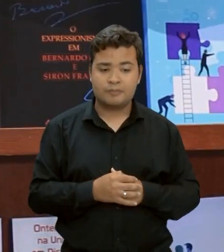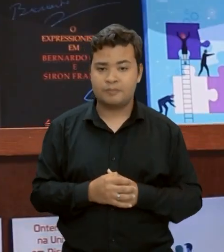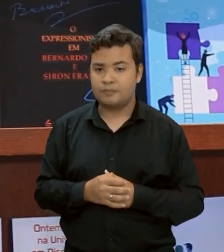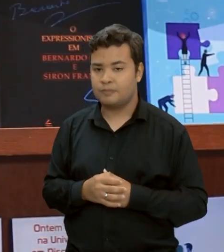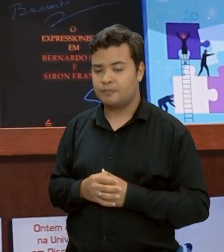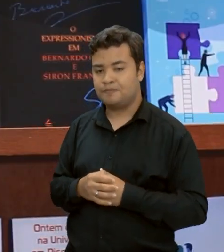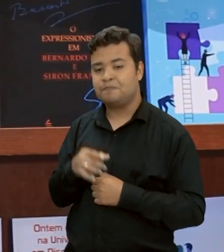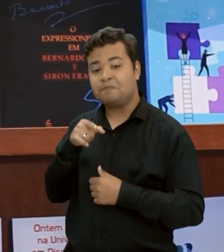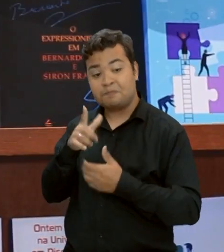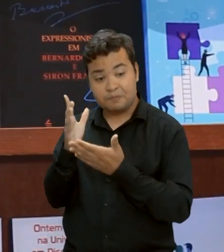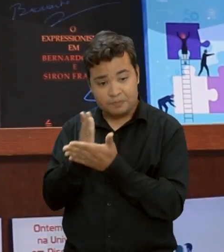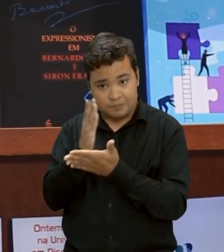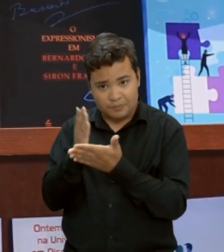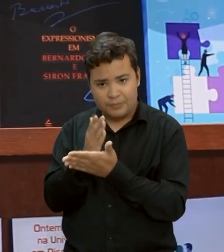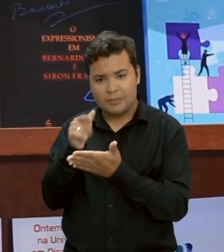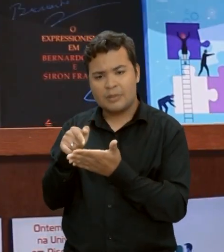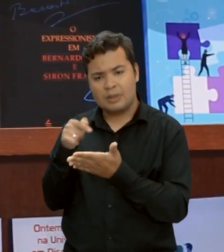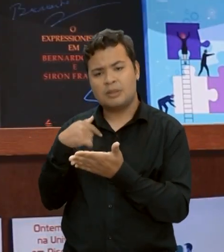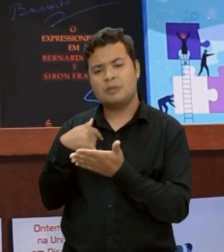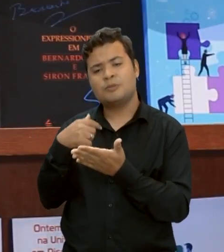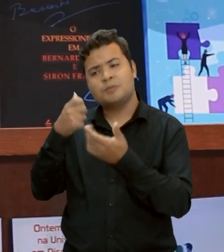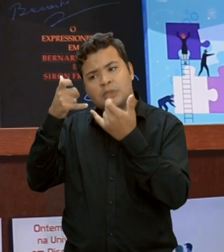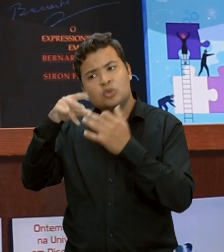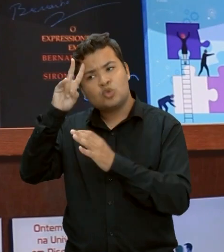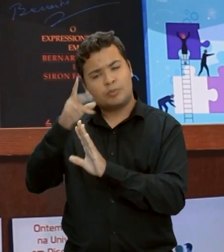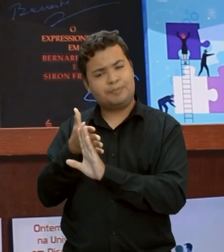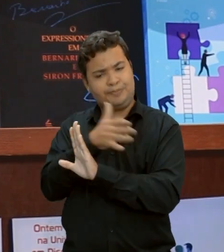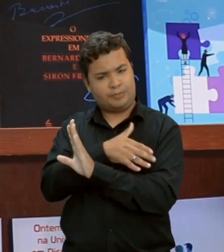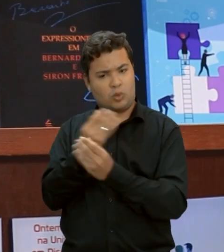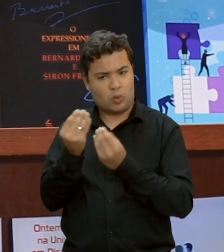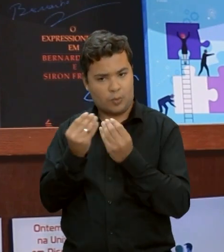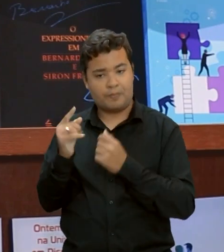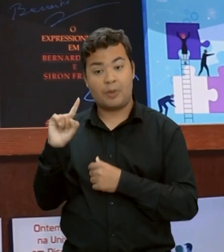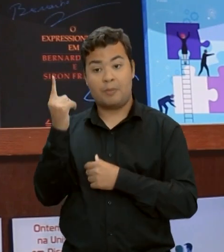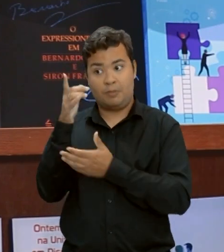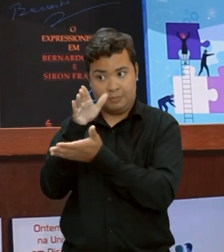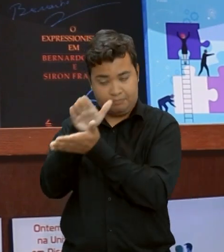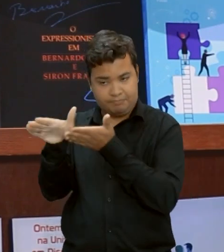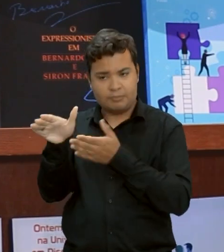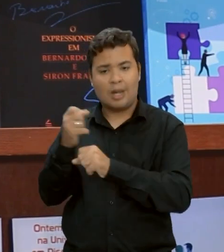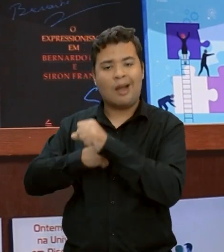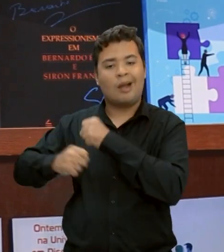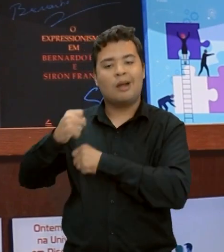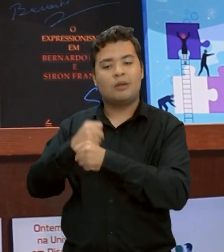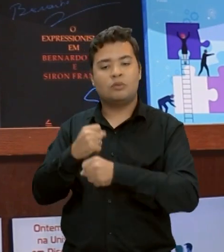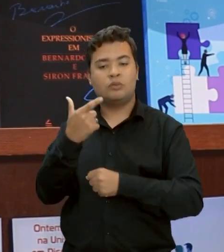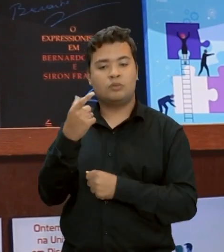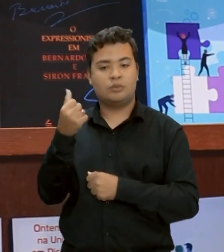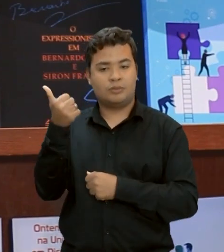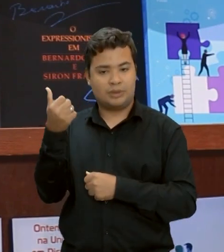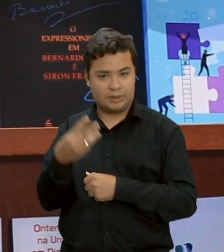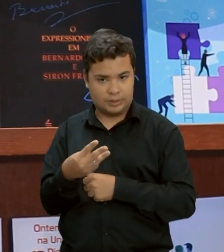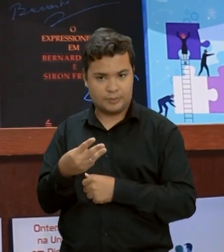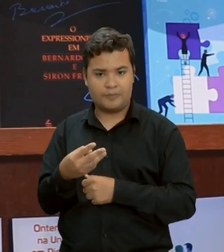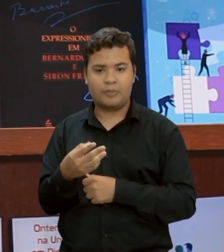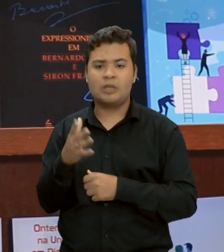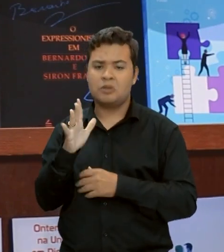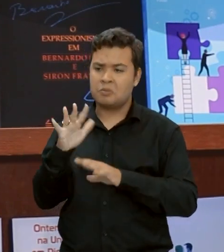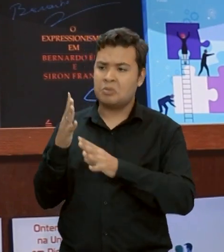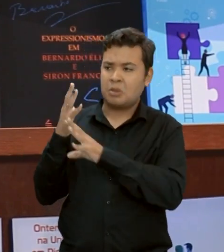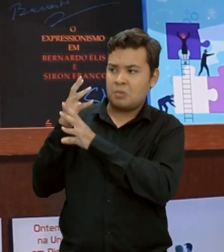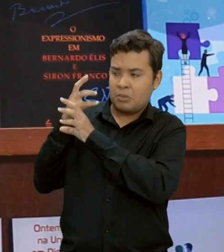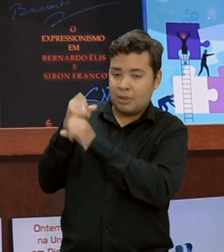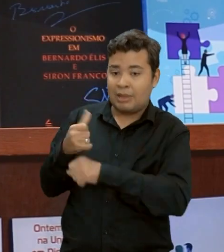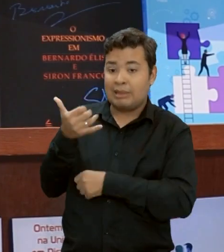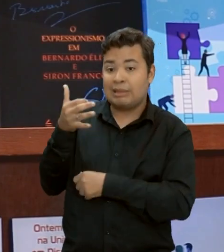Então, esse livro, só fazendo um pouquinho da história dele, ele é a primeira edição dele de 2013. Então, já está indo hoje, há quase dez anos, que sai a primeira